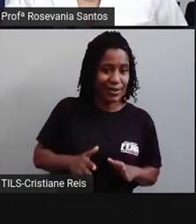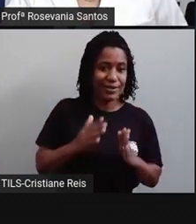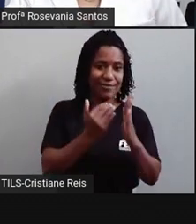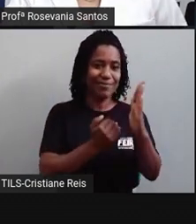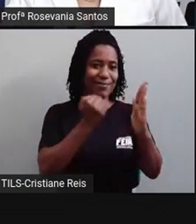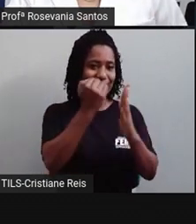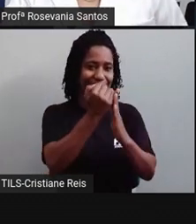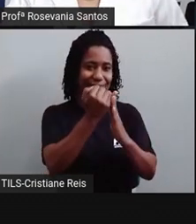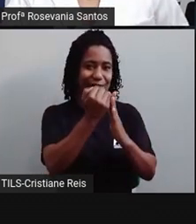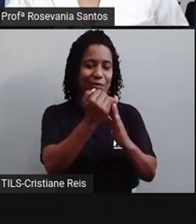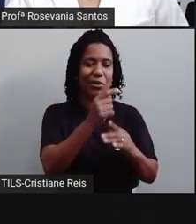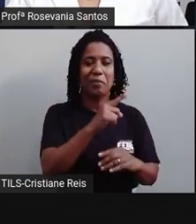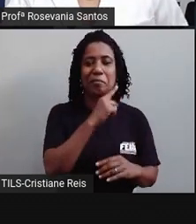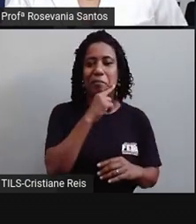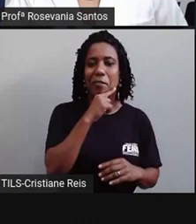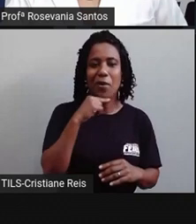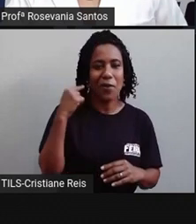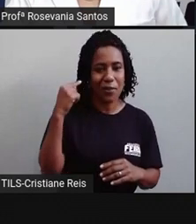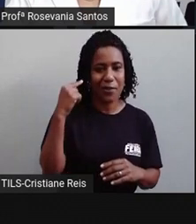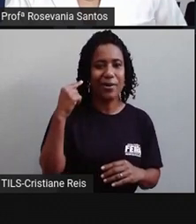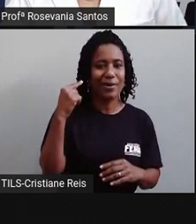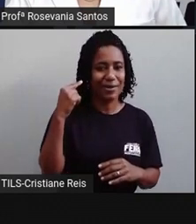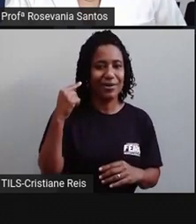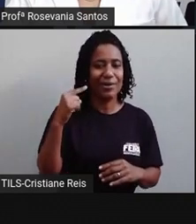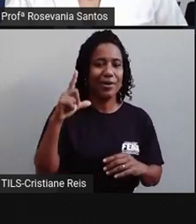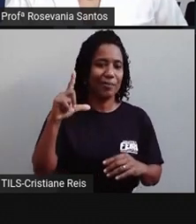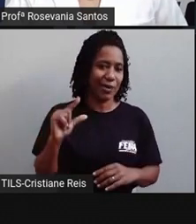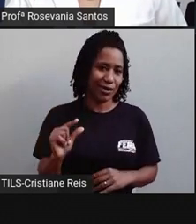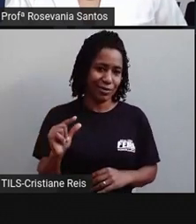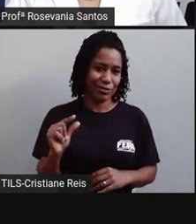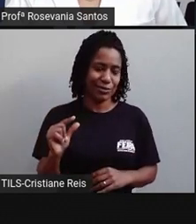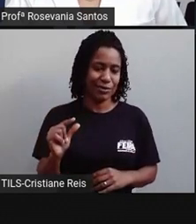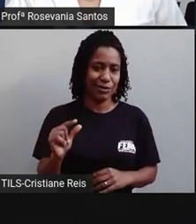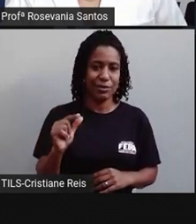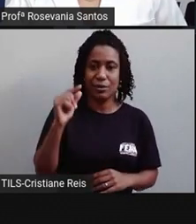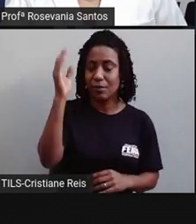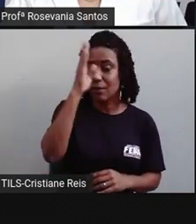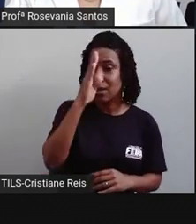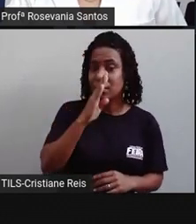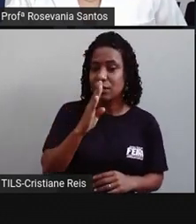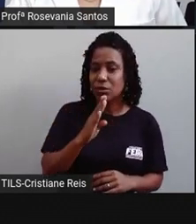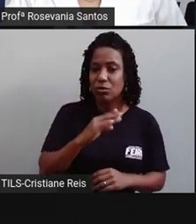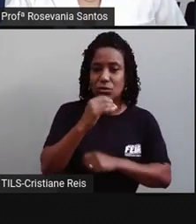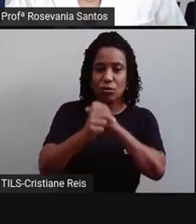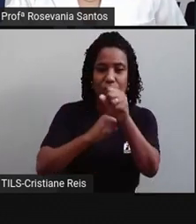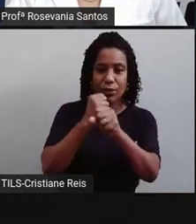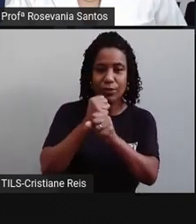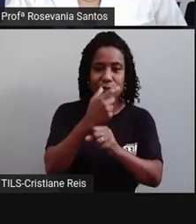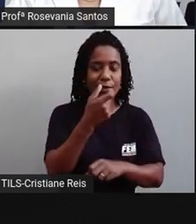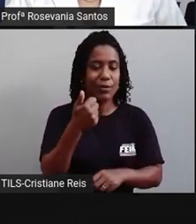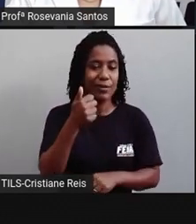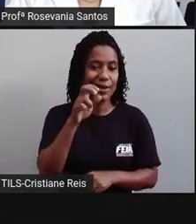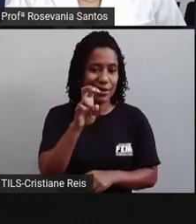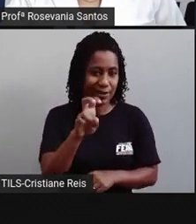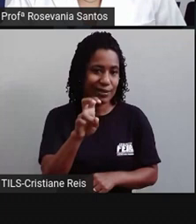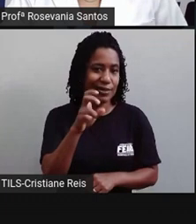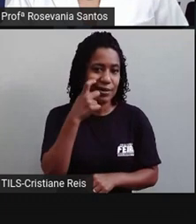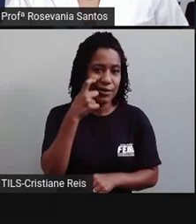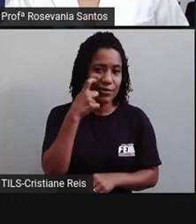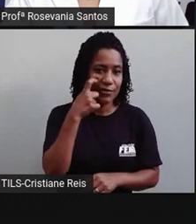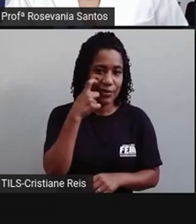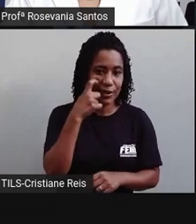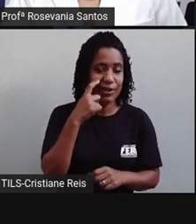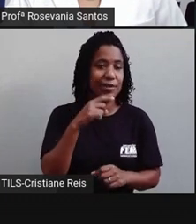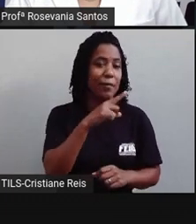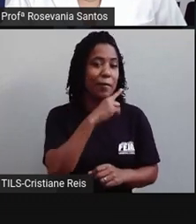pessoas que morrem. E a gente, né, a gente percebeu aqui, né, que houve uma redução muito grande.